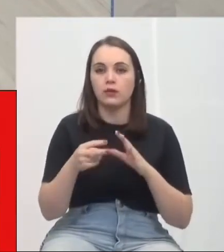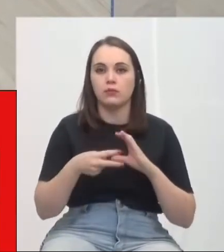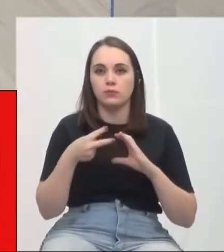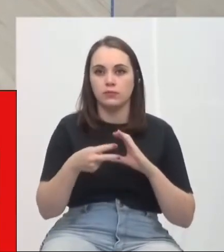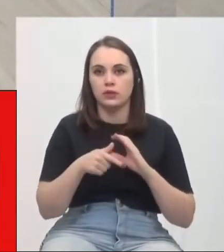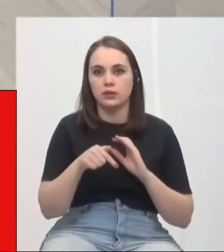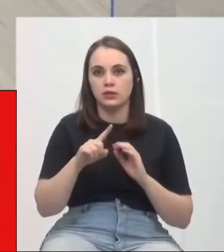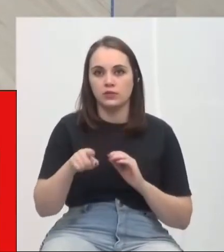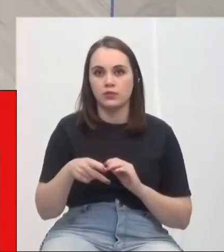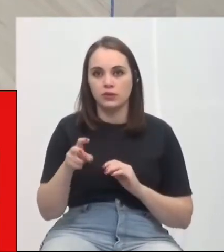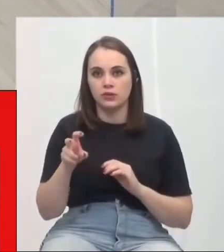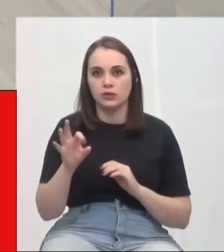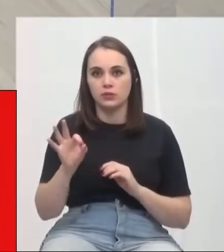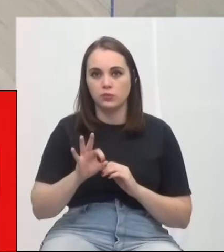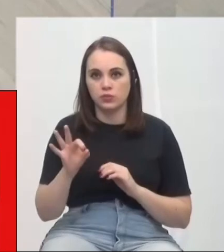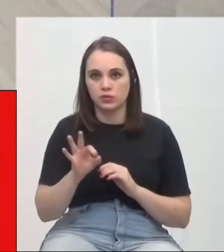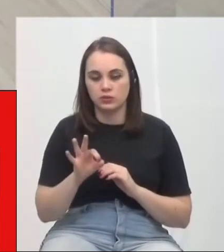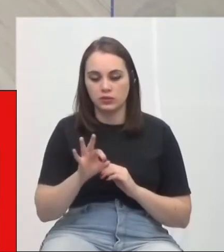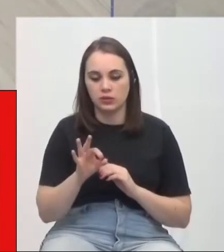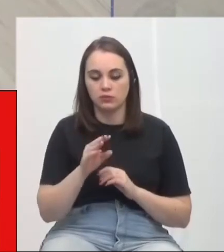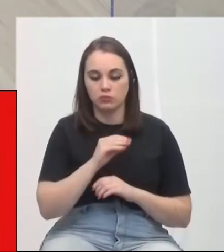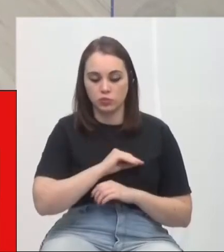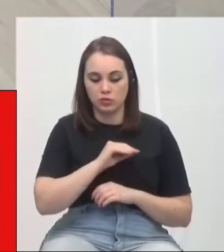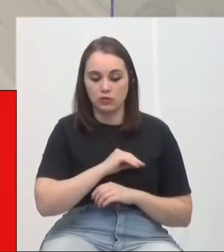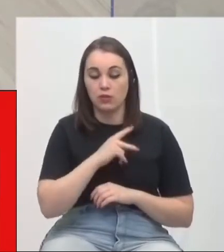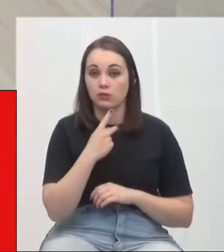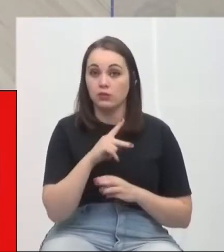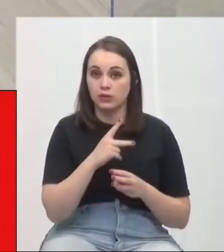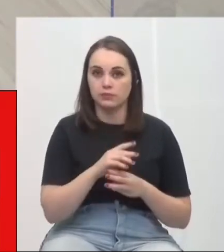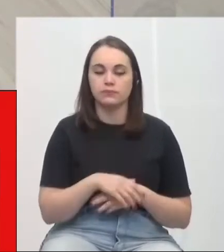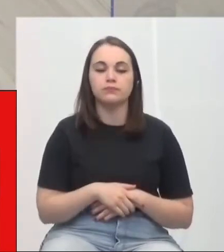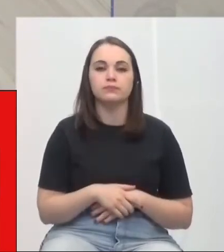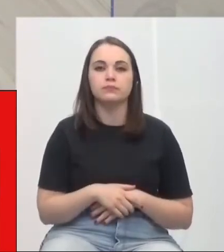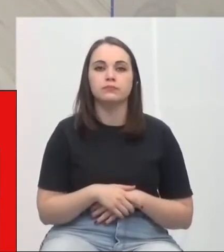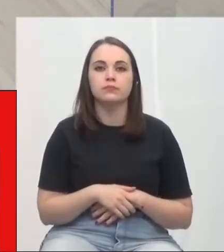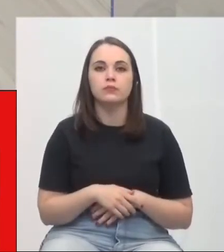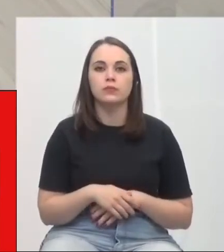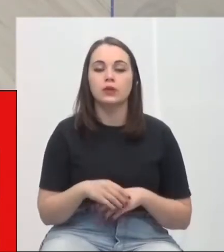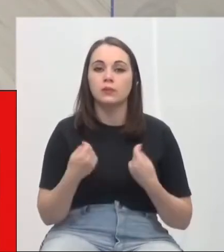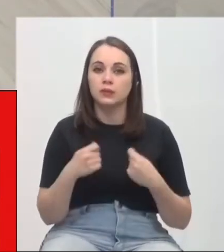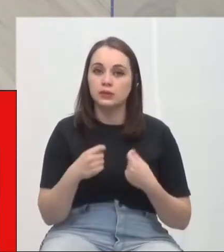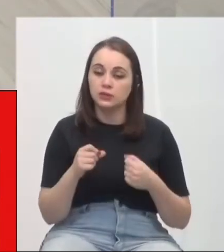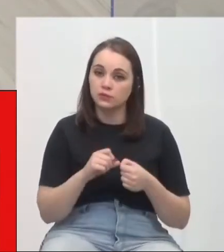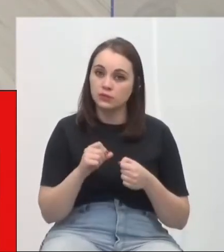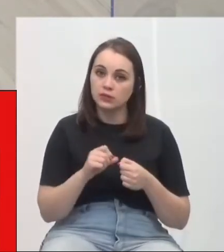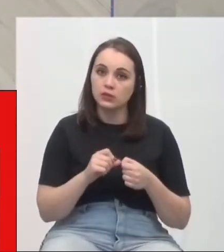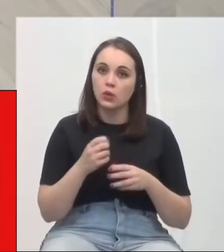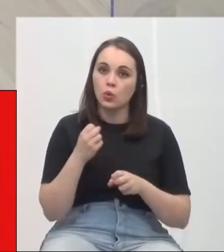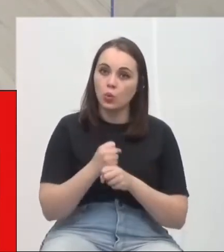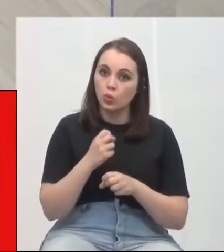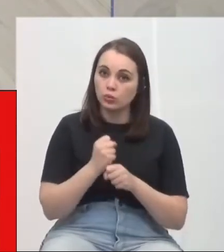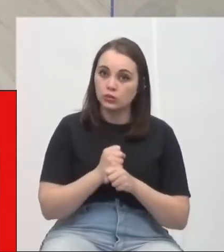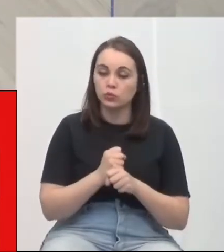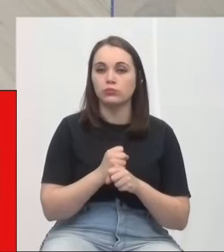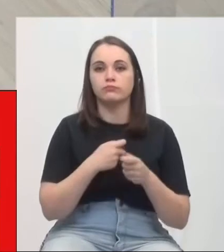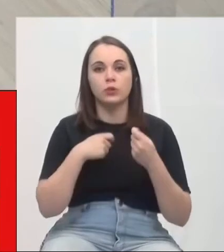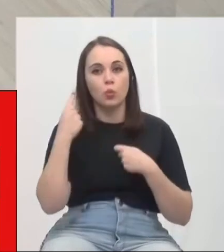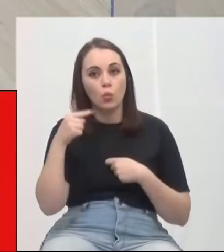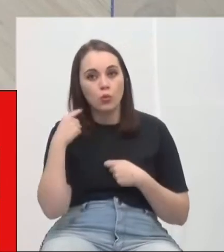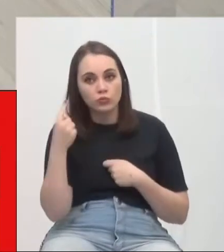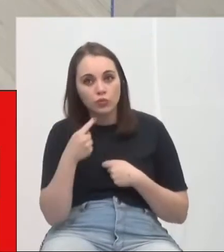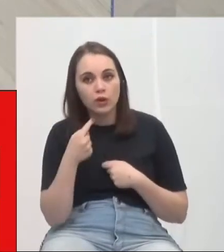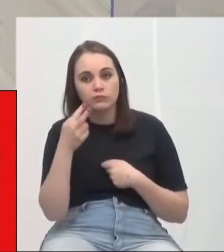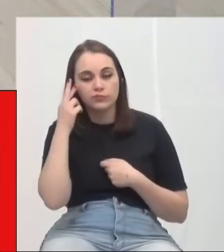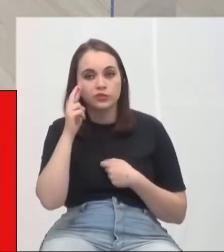% do vencimento básico do seu cargo. Parágrafo 1º, integrando obrigatoriamente por um contador ou advogado a qual compete a